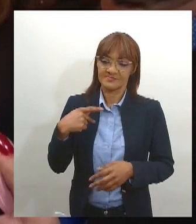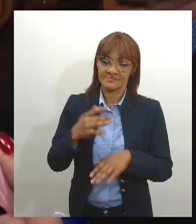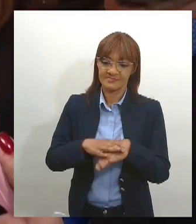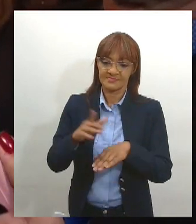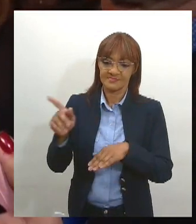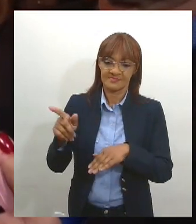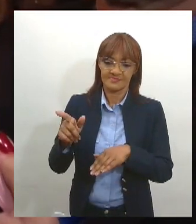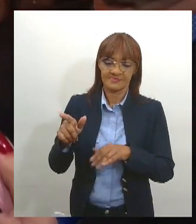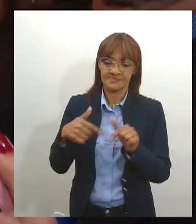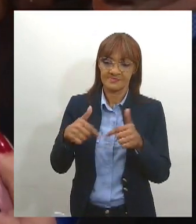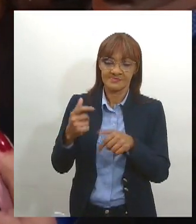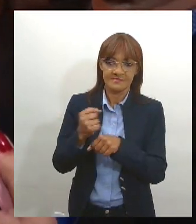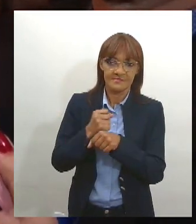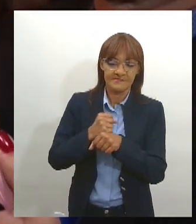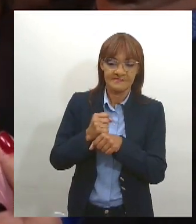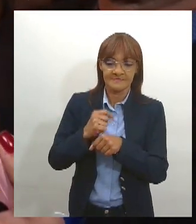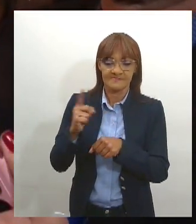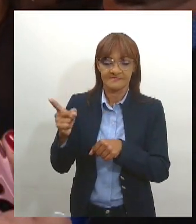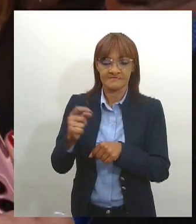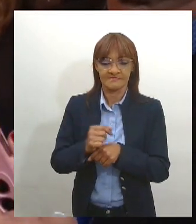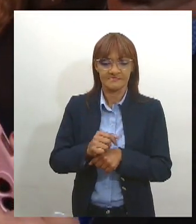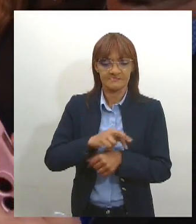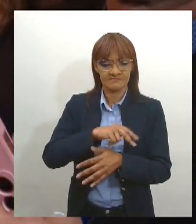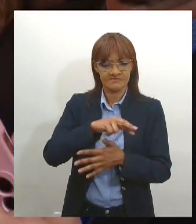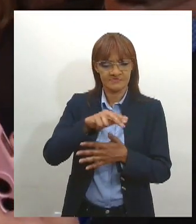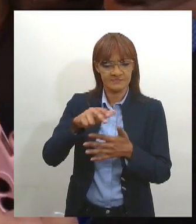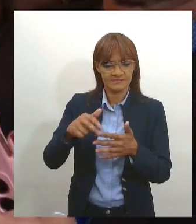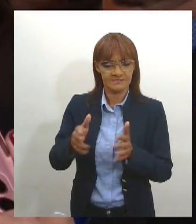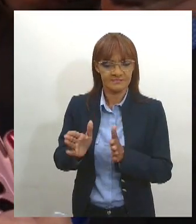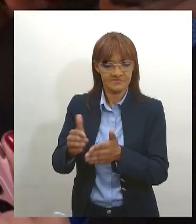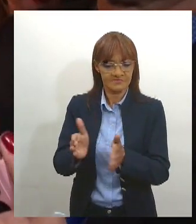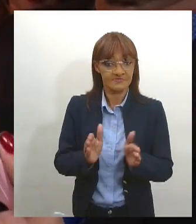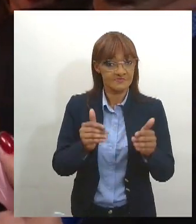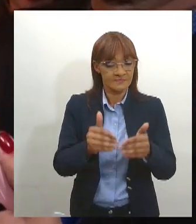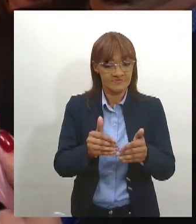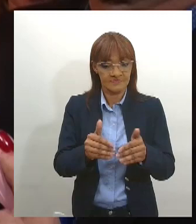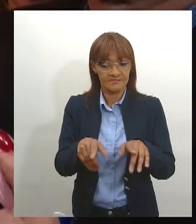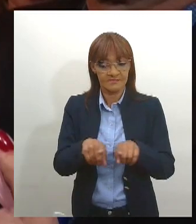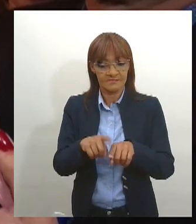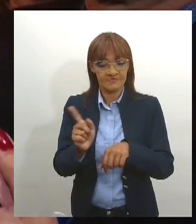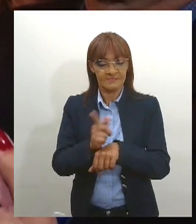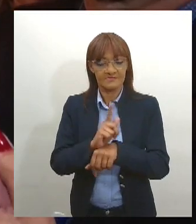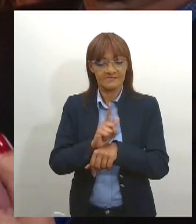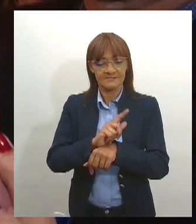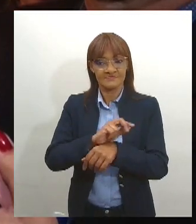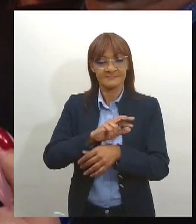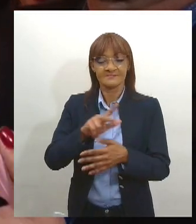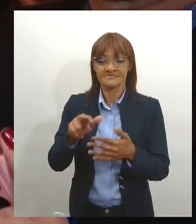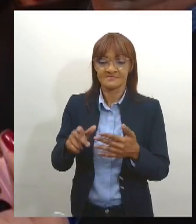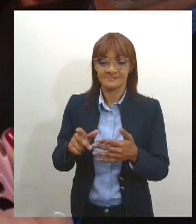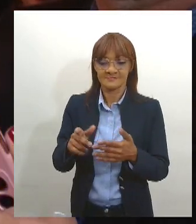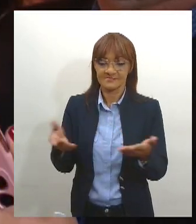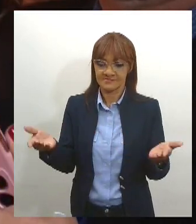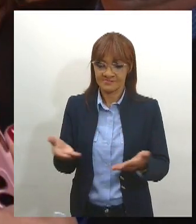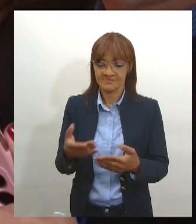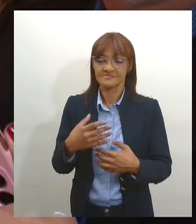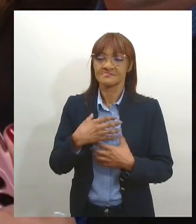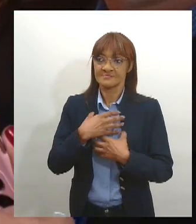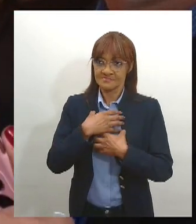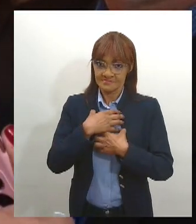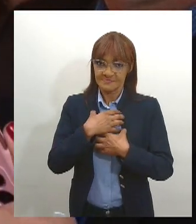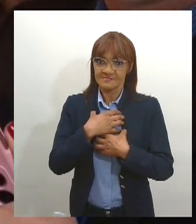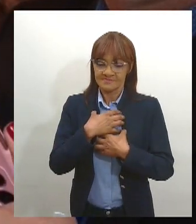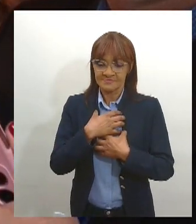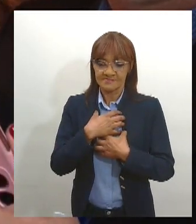em várias promotorias de justiça e participei de várias gestões. Então eu também me sinto partícipe de colocar o